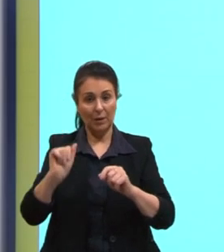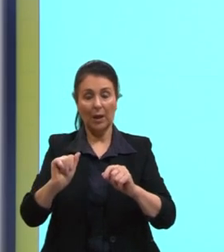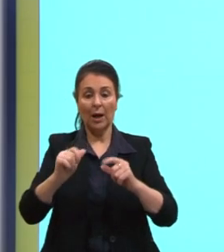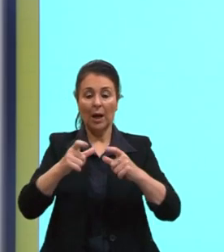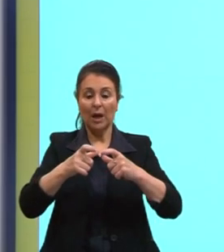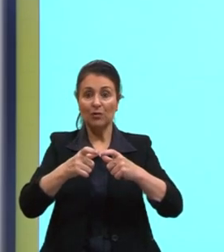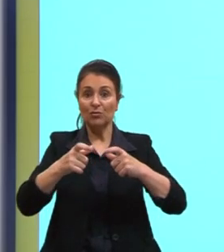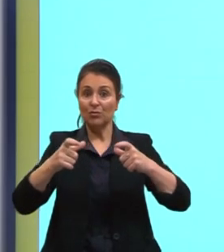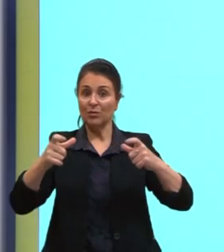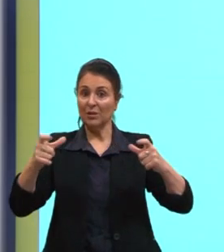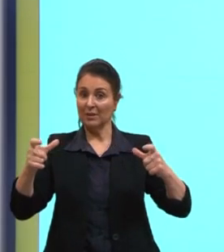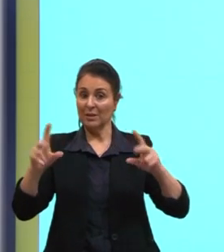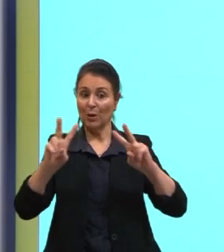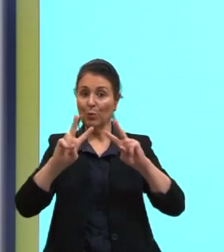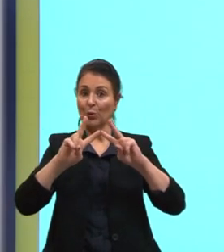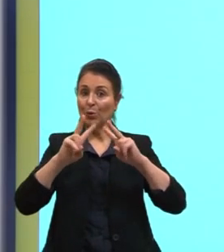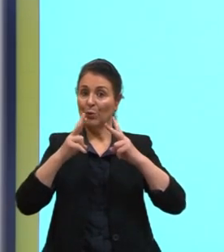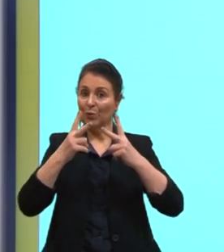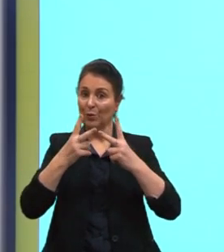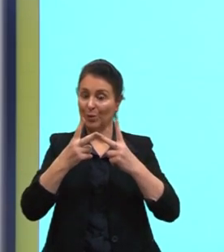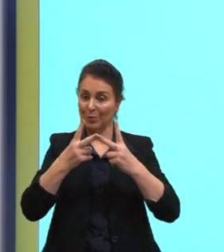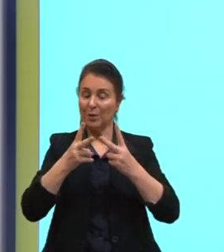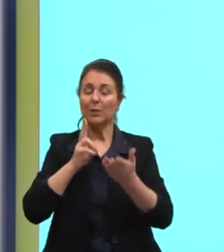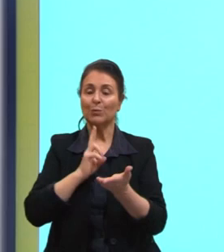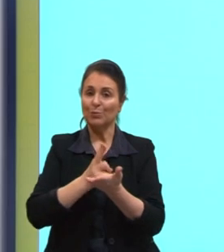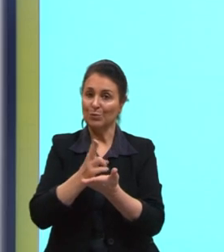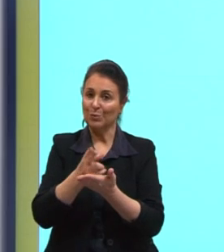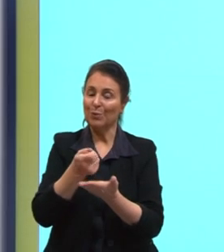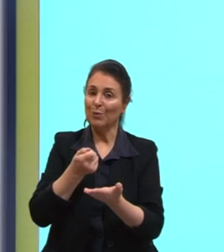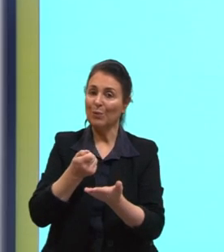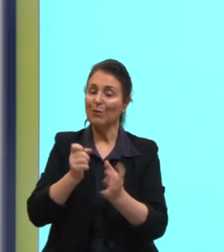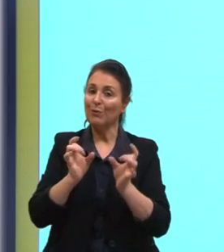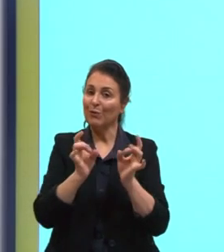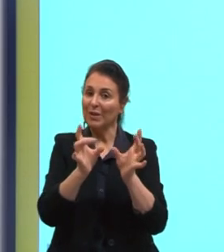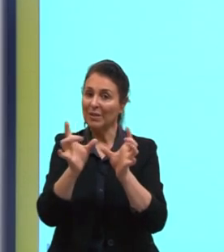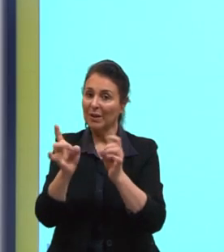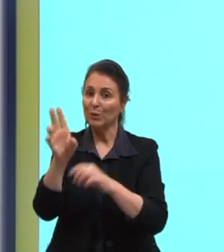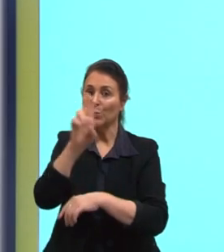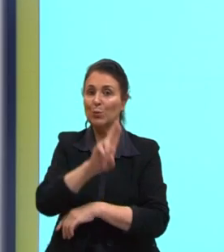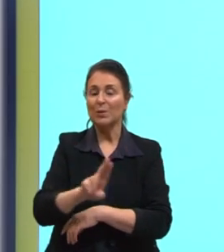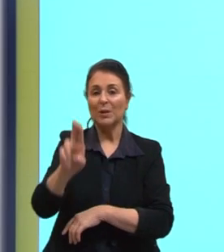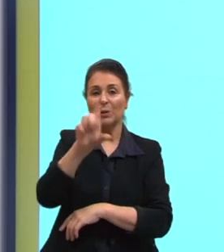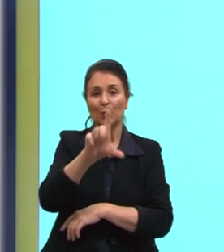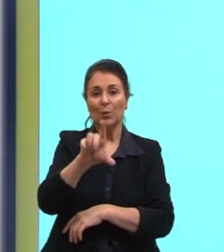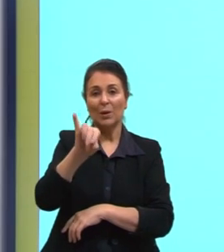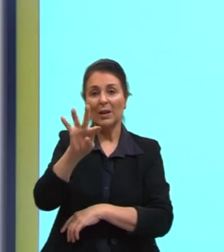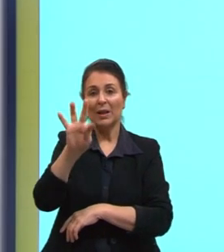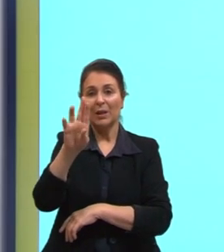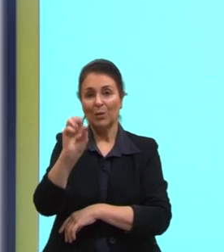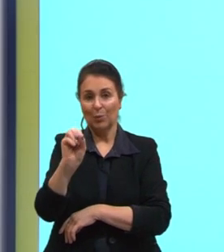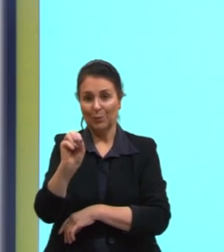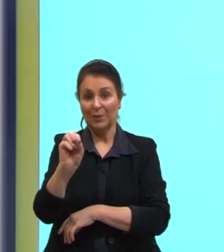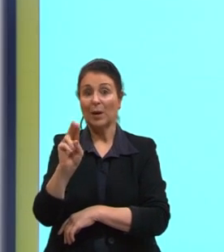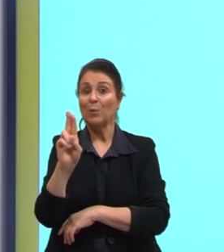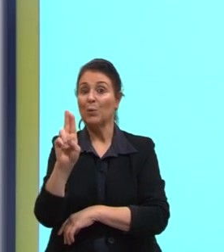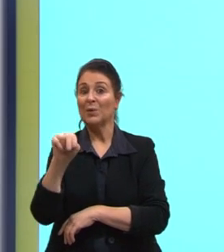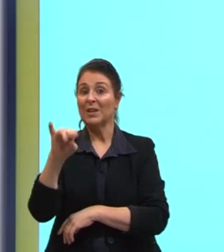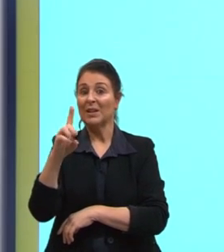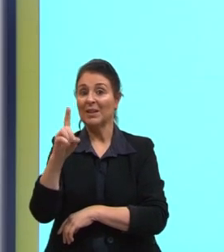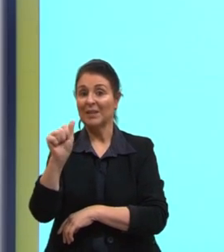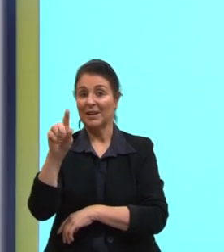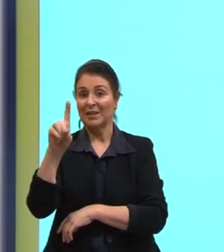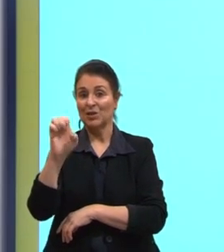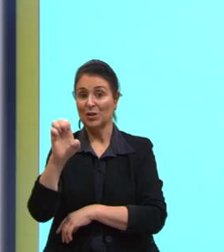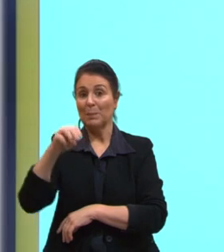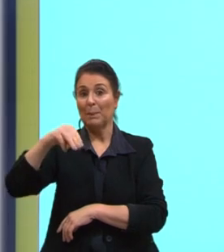E aí, eles consigam, então, continuar vendendo a gasolina por litro, que é uma unidade de medida de volume. Senão, eles